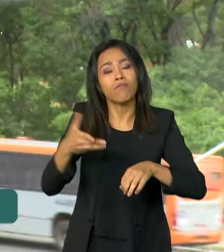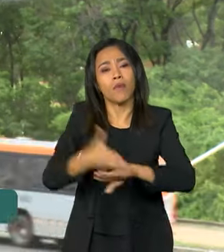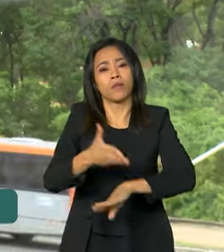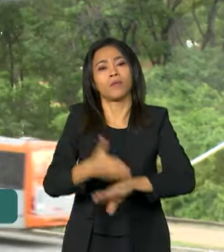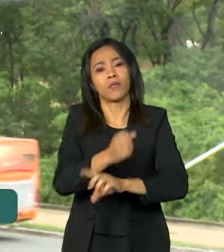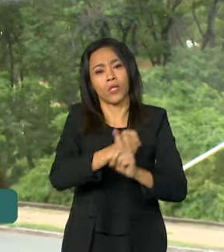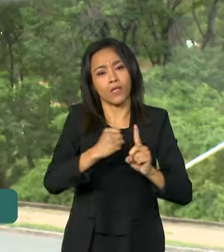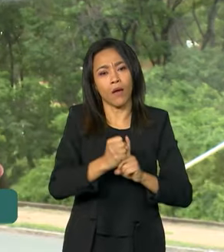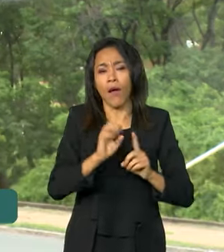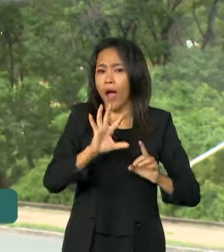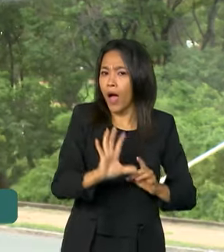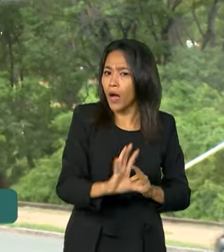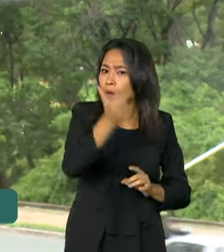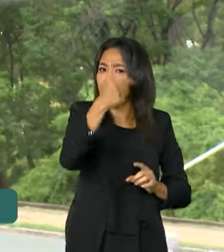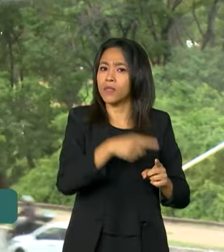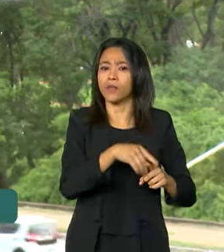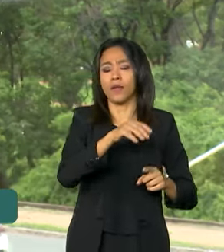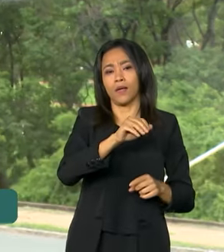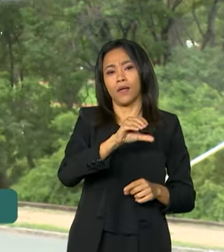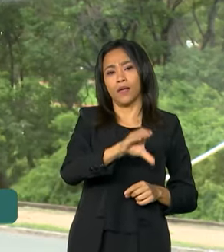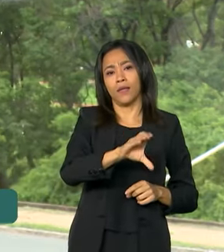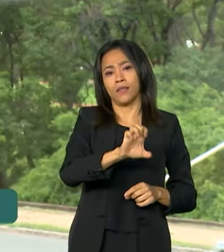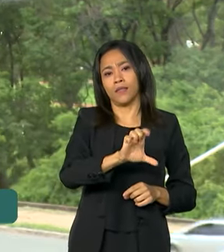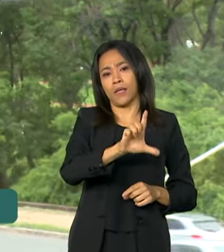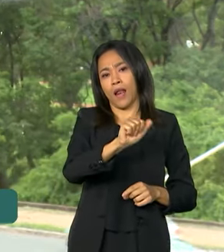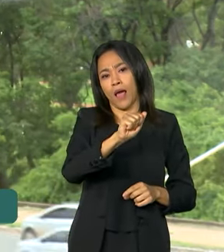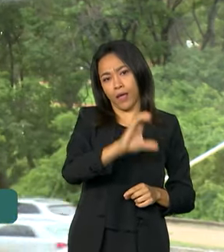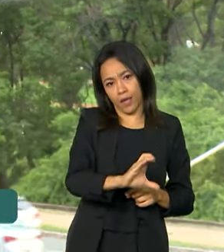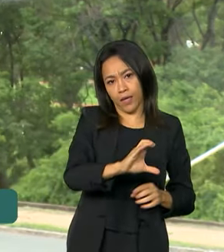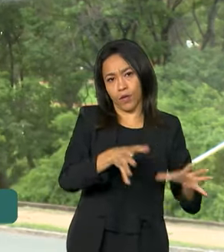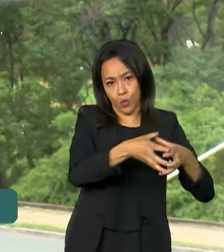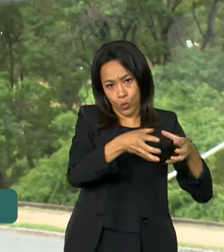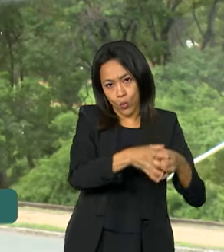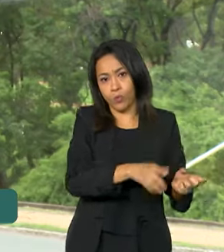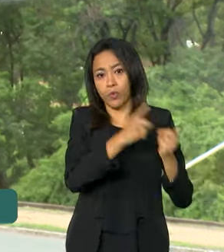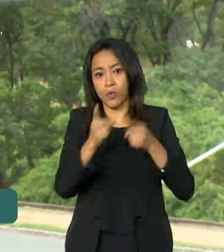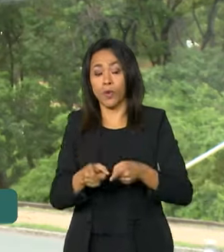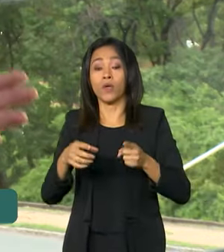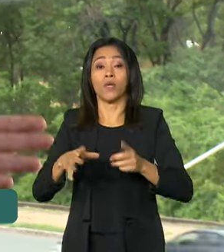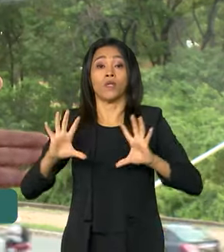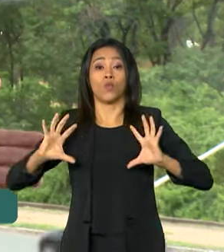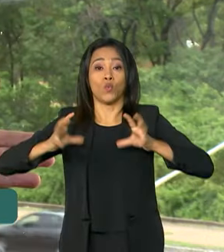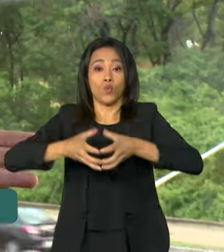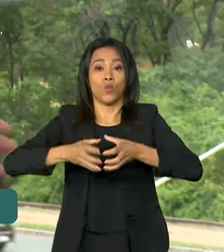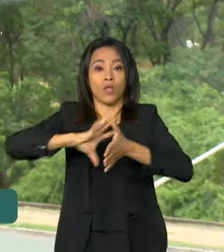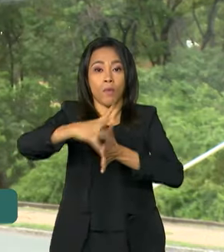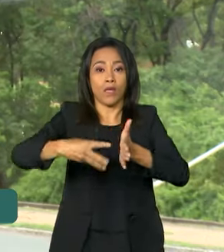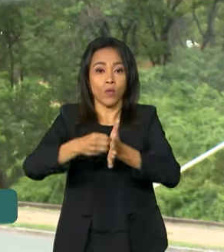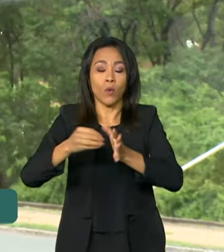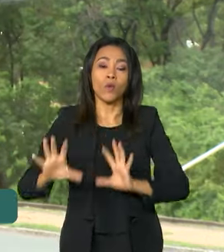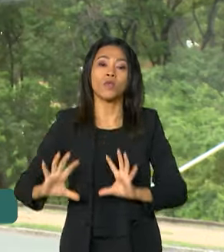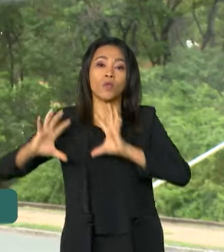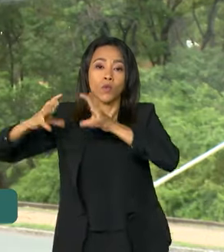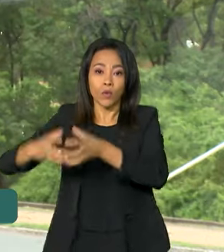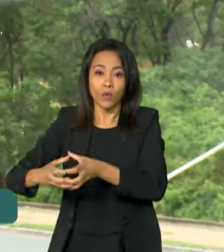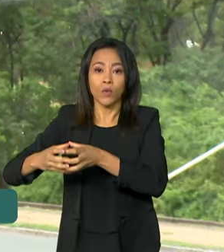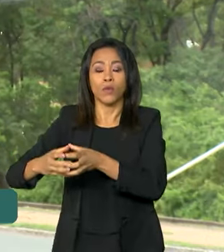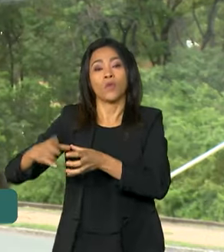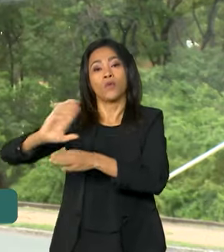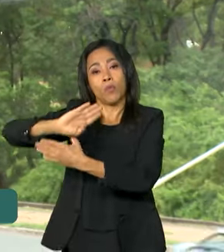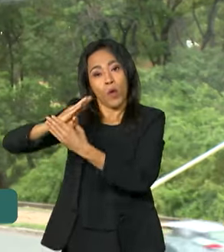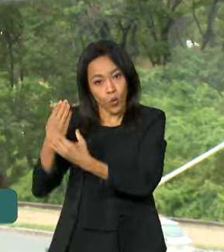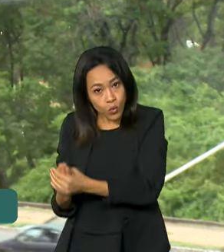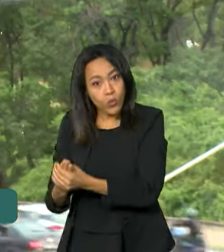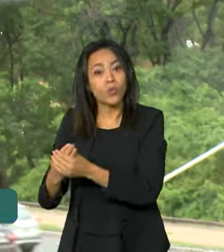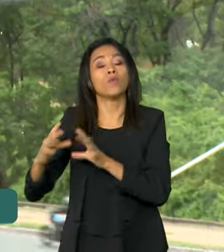Foi assim na Celac, foi assim na Cúpula da Amazônia, foi assim no Mercosul Social e